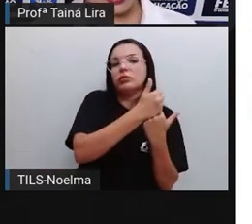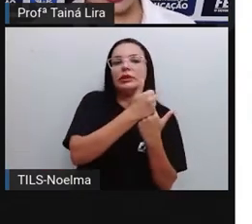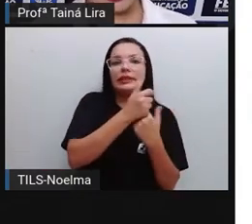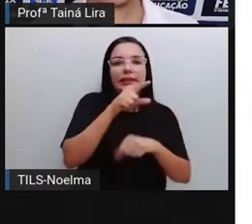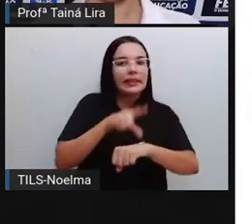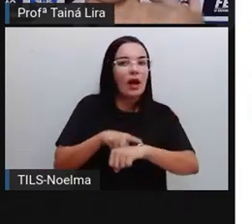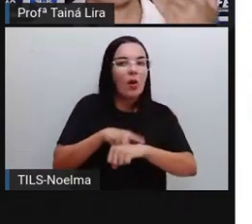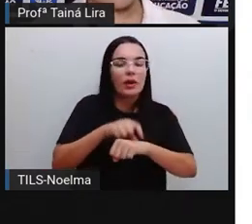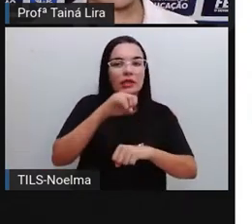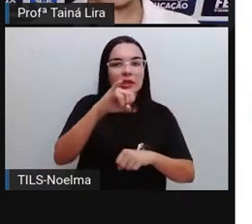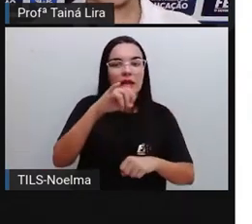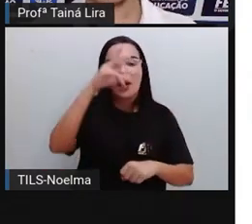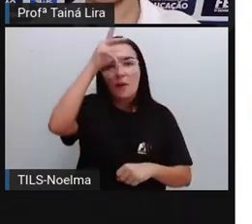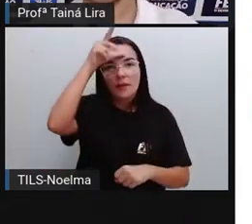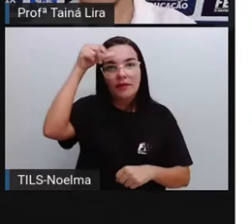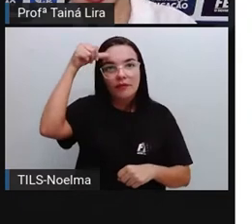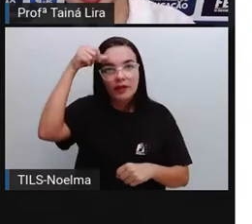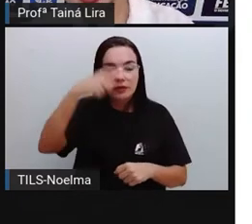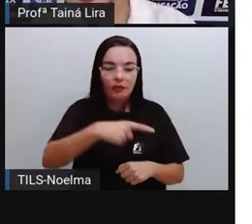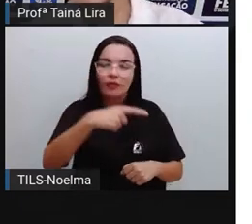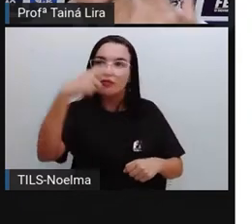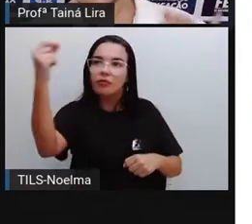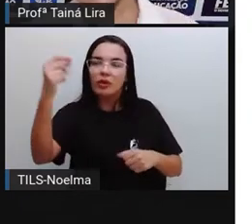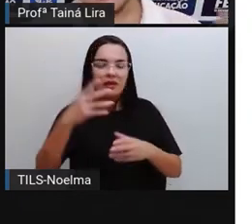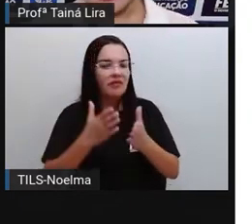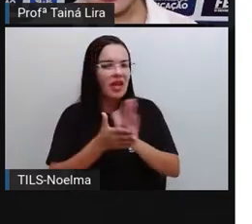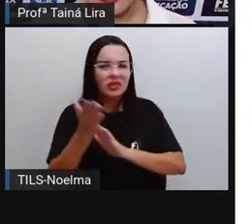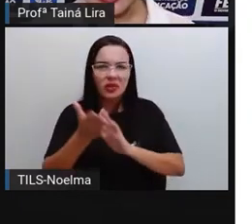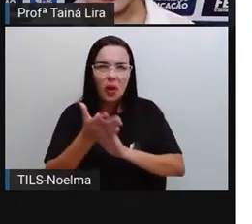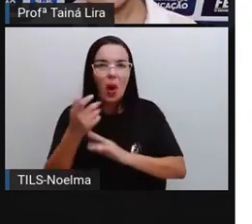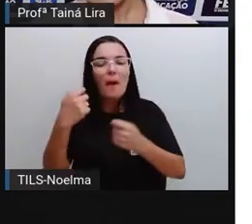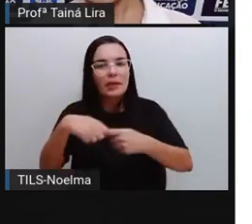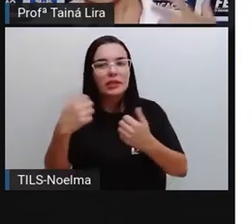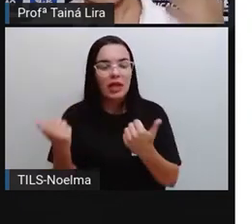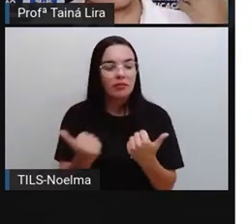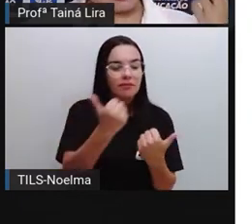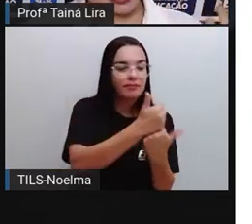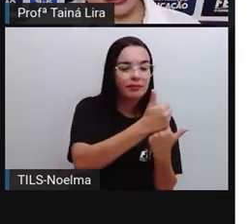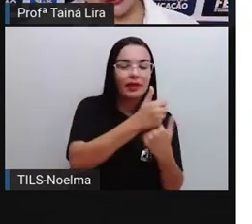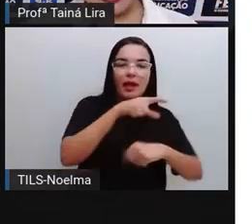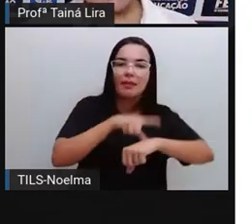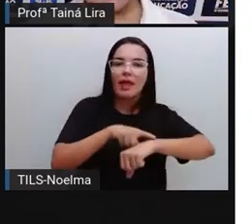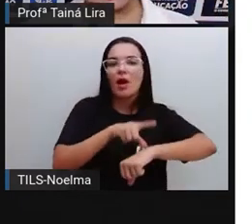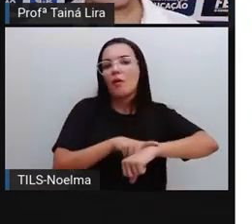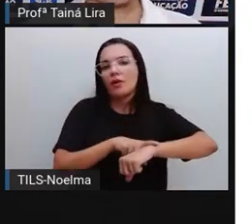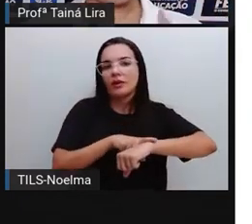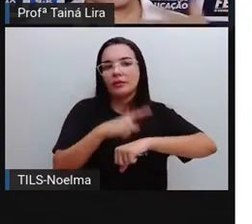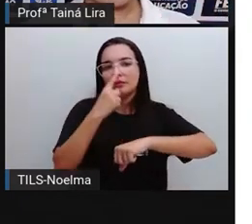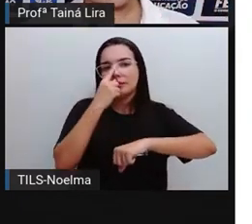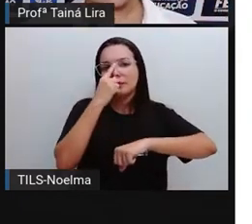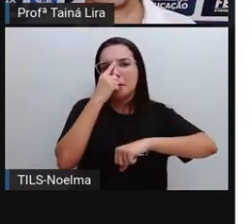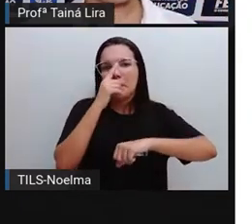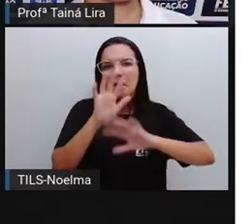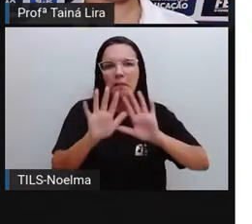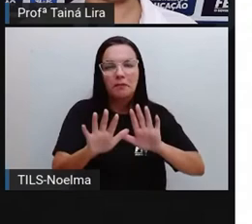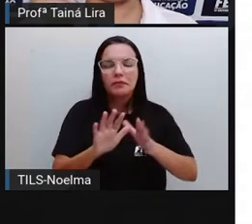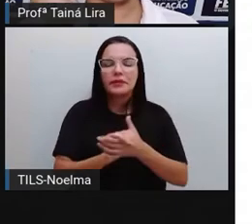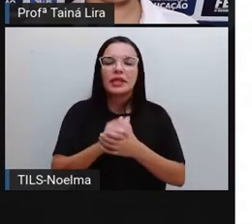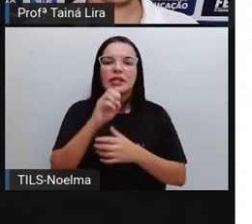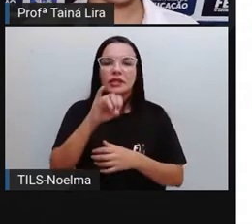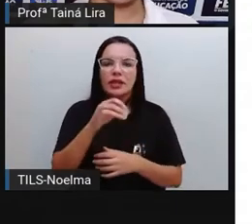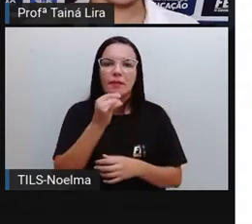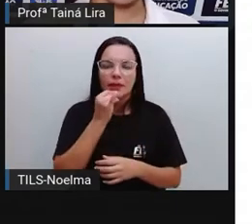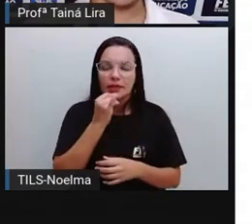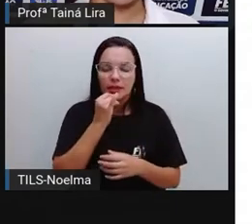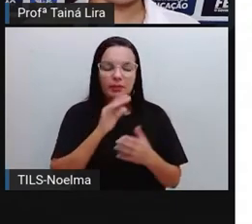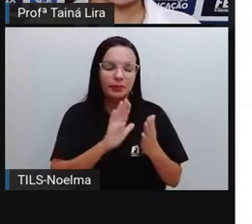cidade, tá? Ele passa a ser o prefeito em exercício. Quando é que o prefeito pode estar ausente? Se ele,